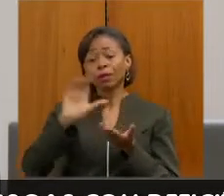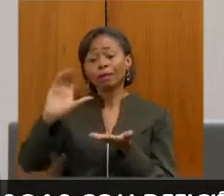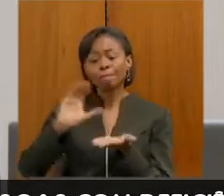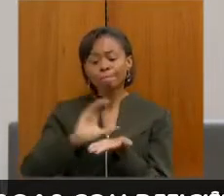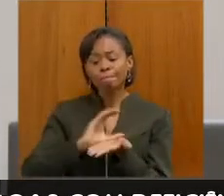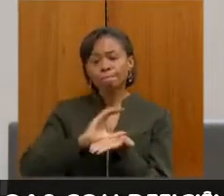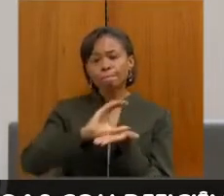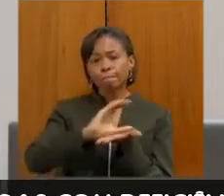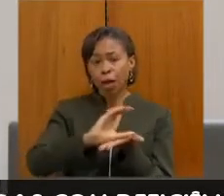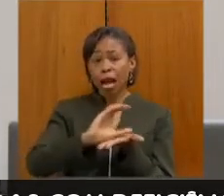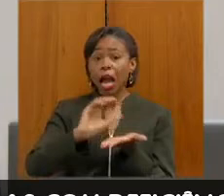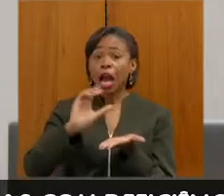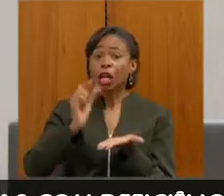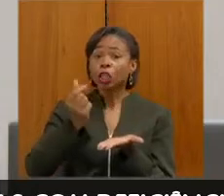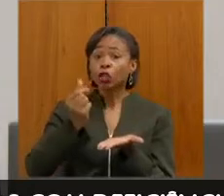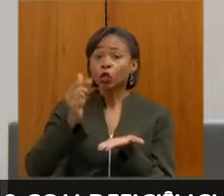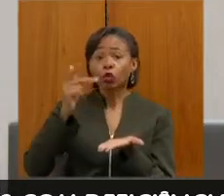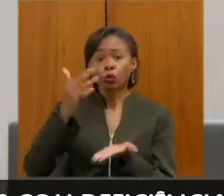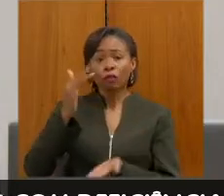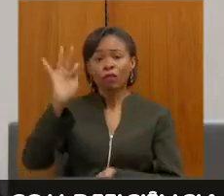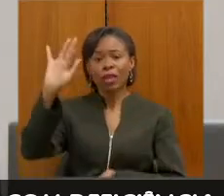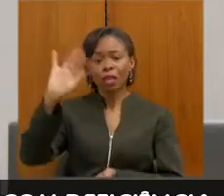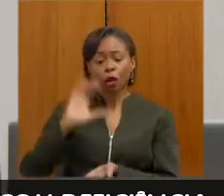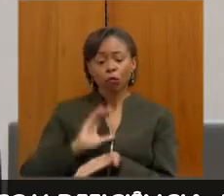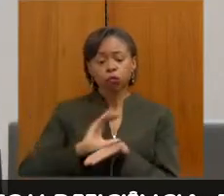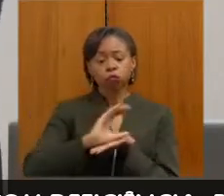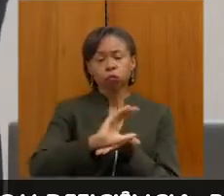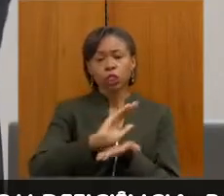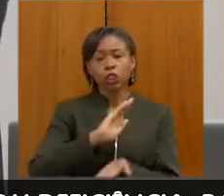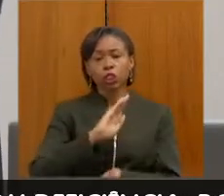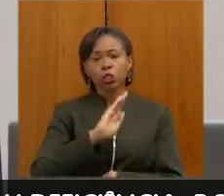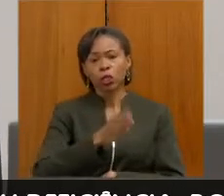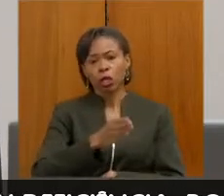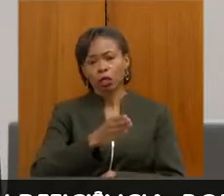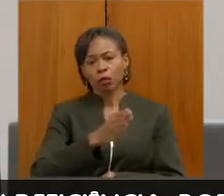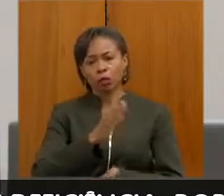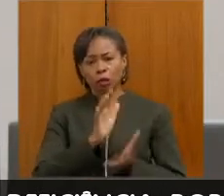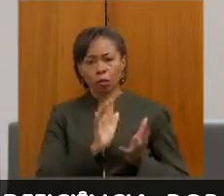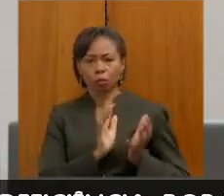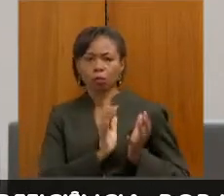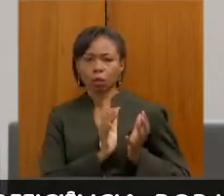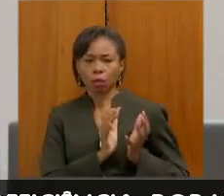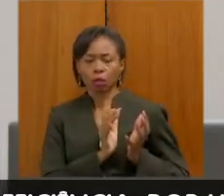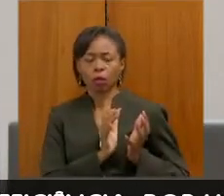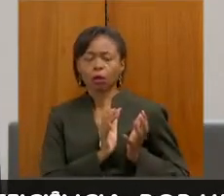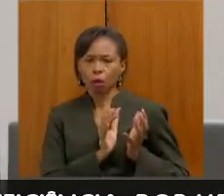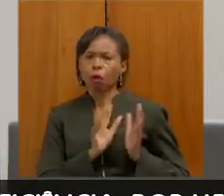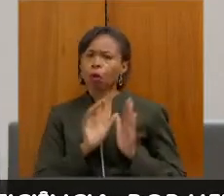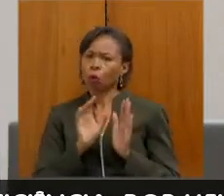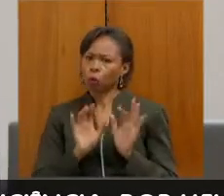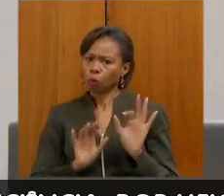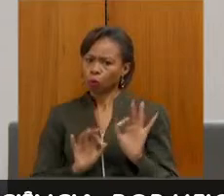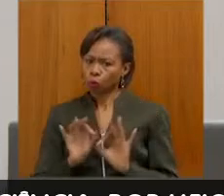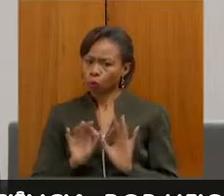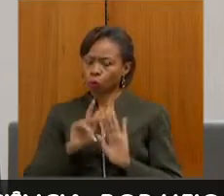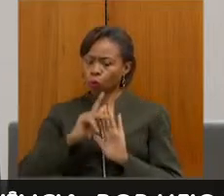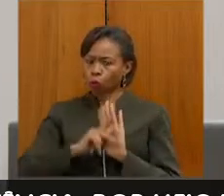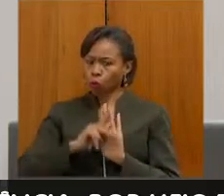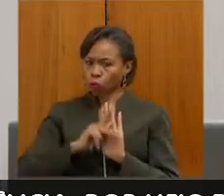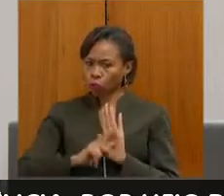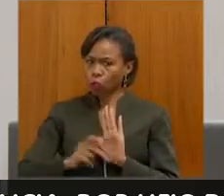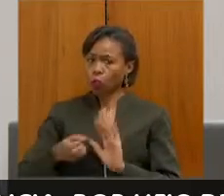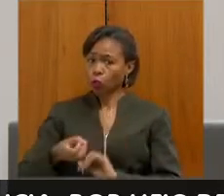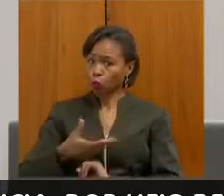diretamente para as APAES. É um projeto inovador, importante para Minas Gerais e para o Brasil. Então, em breve, também,